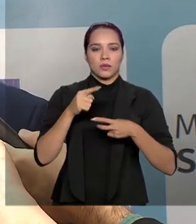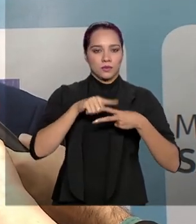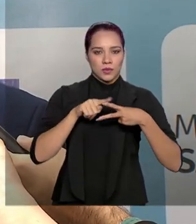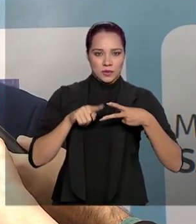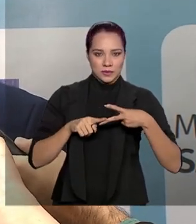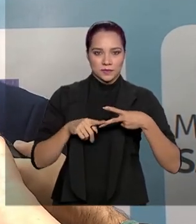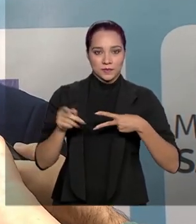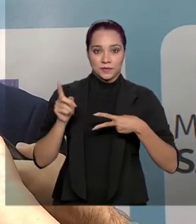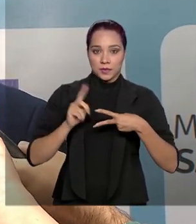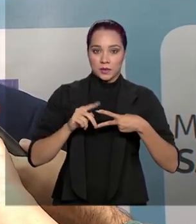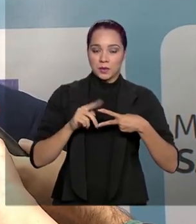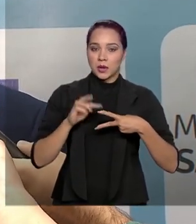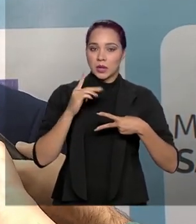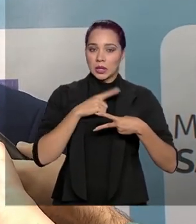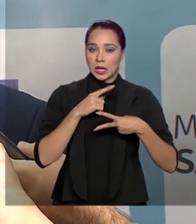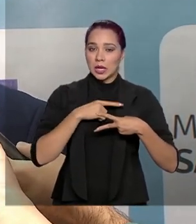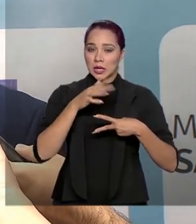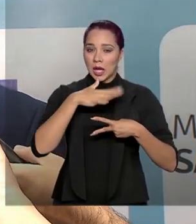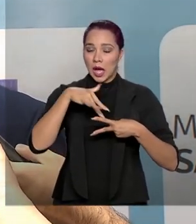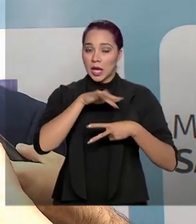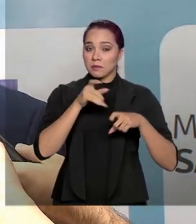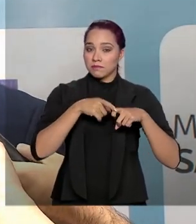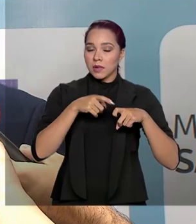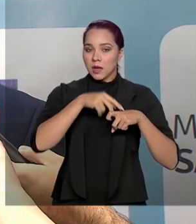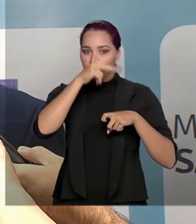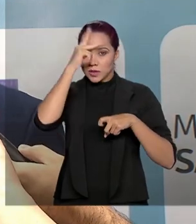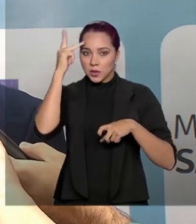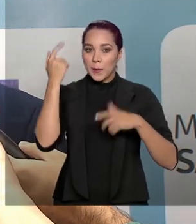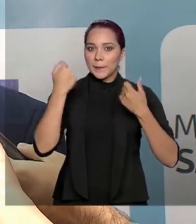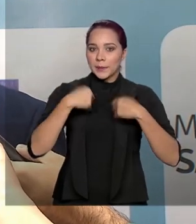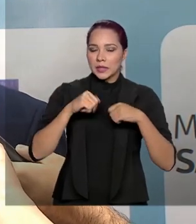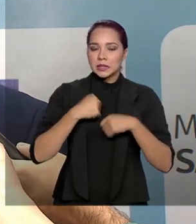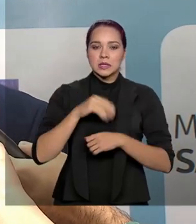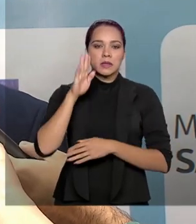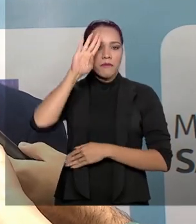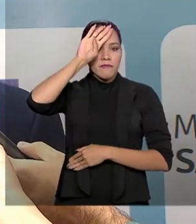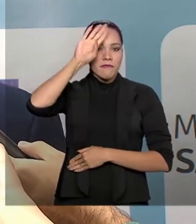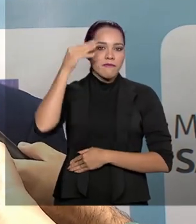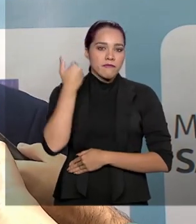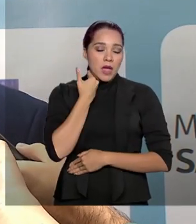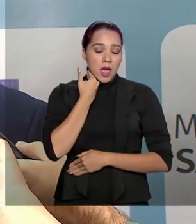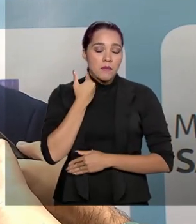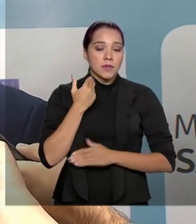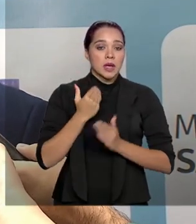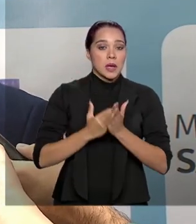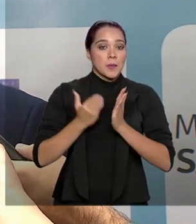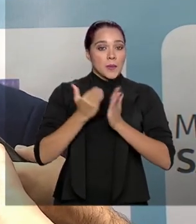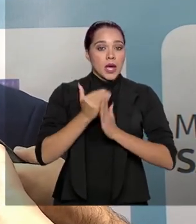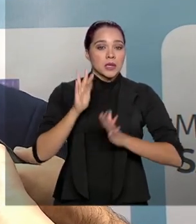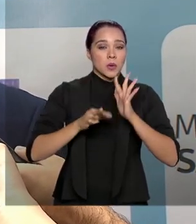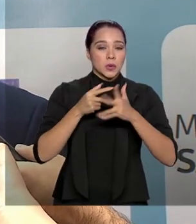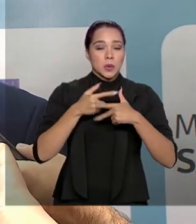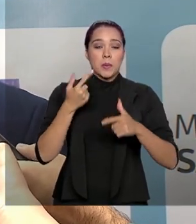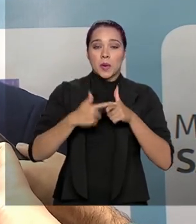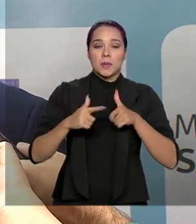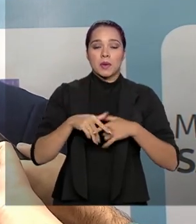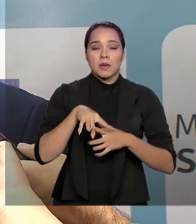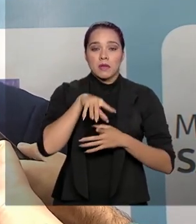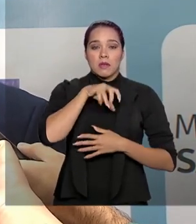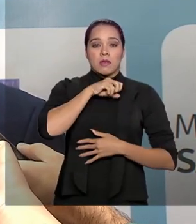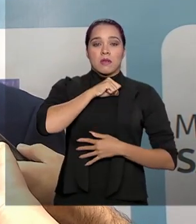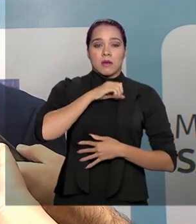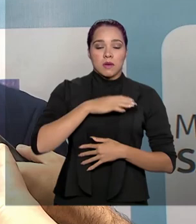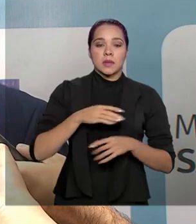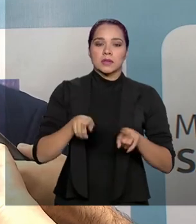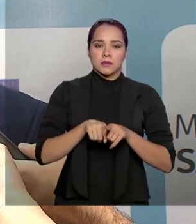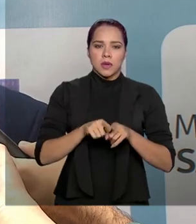temos o critério clínico, que a pessoa precisa ter febre, mais algum sintoma respiratório, mais o critério